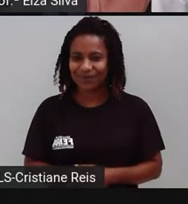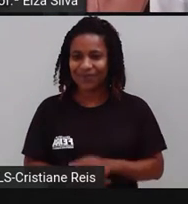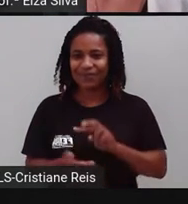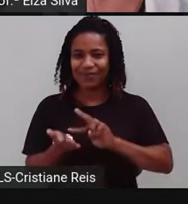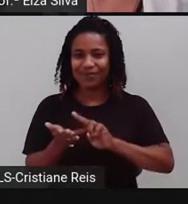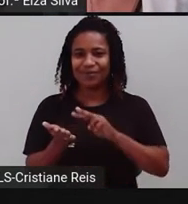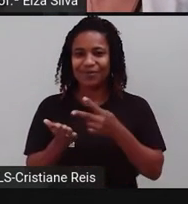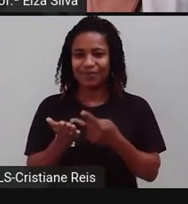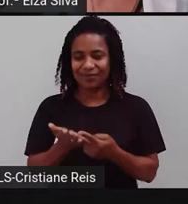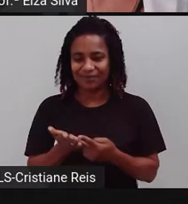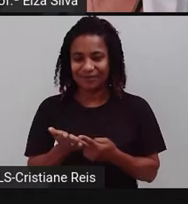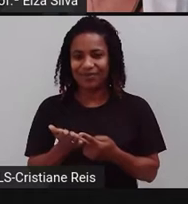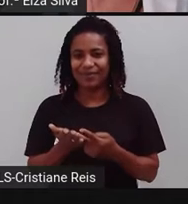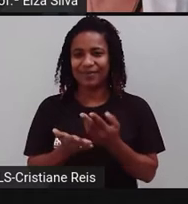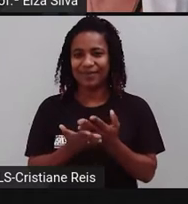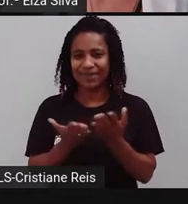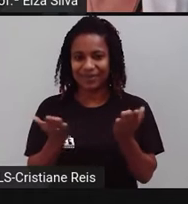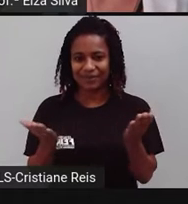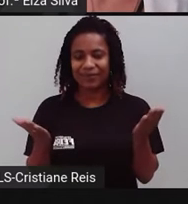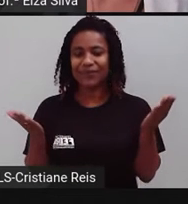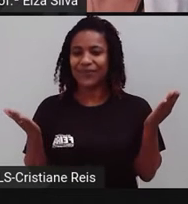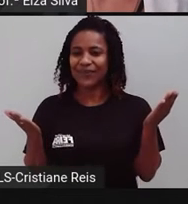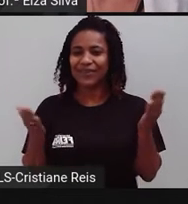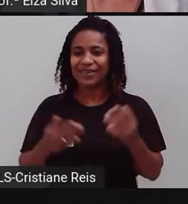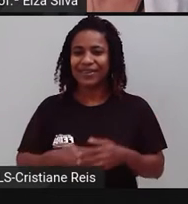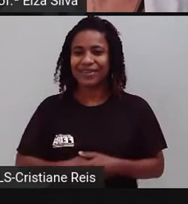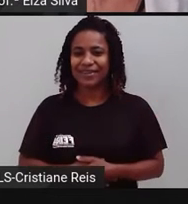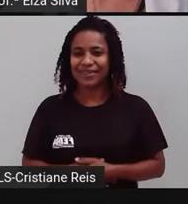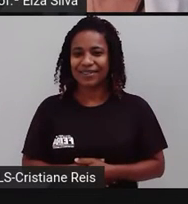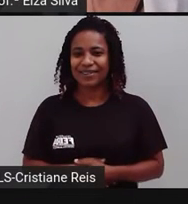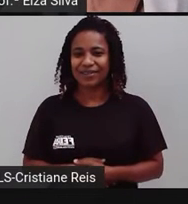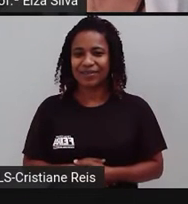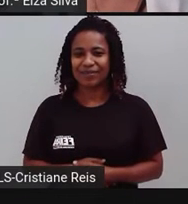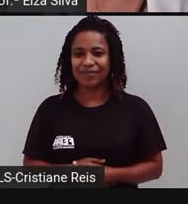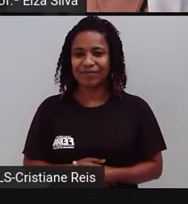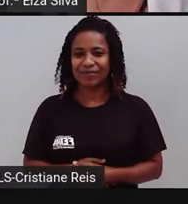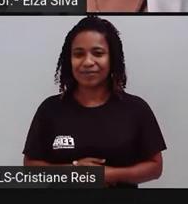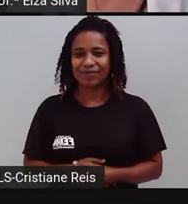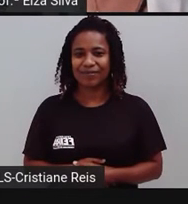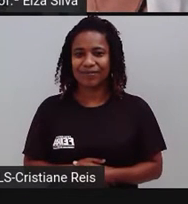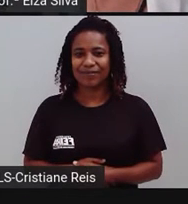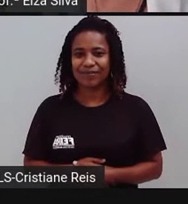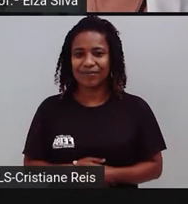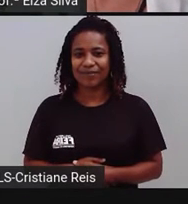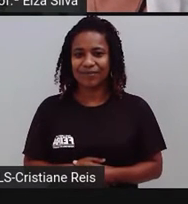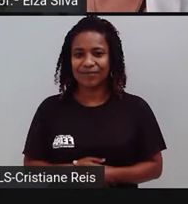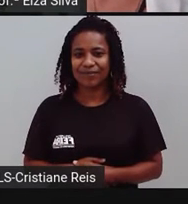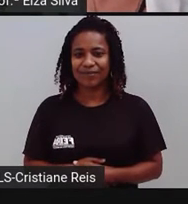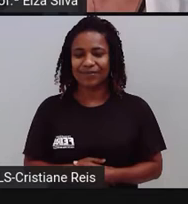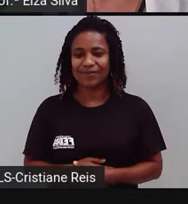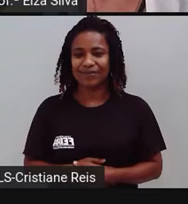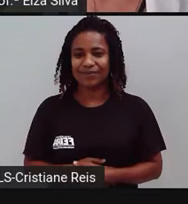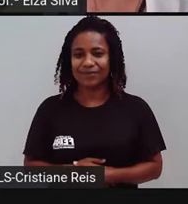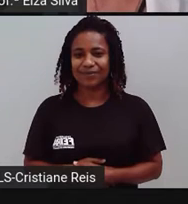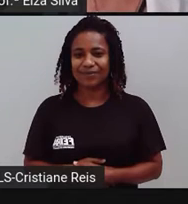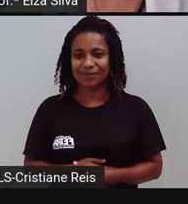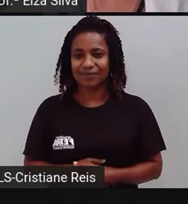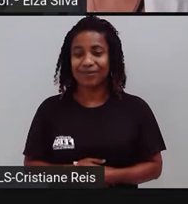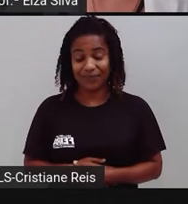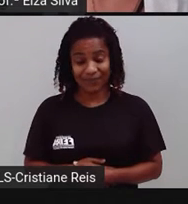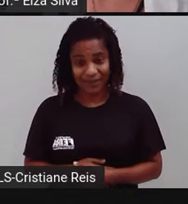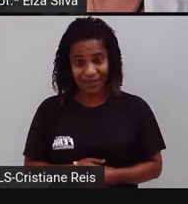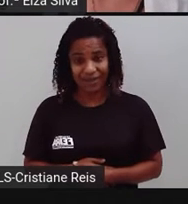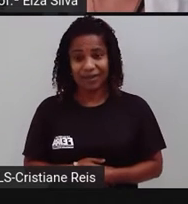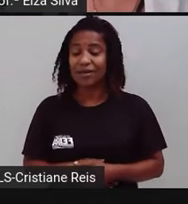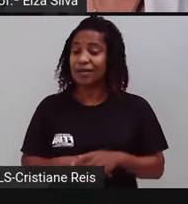inglês, United States of America, and here, United Kingdom, UK, que é o Reino